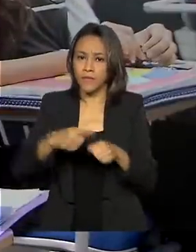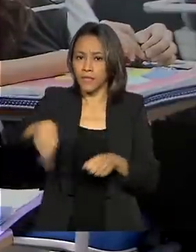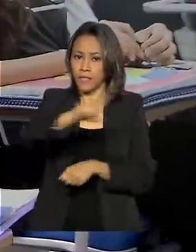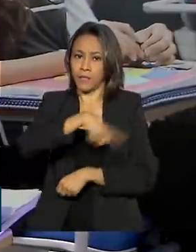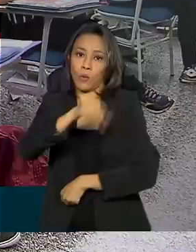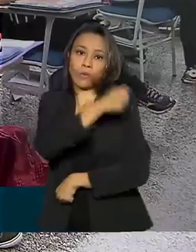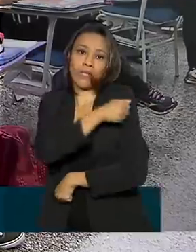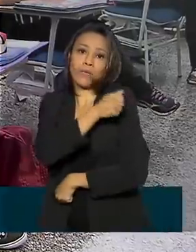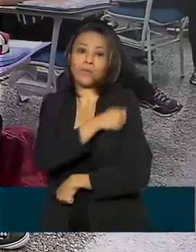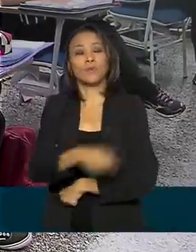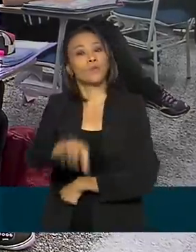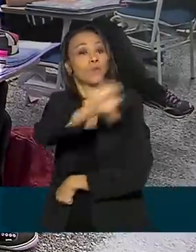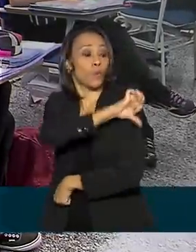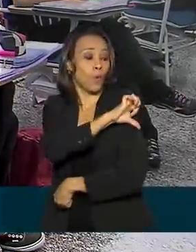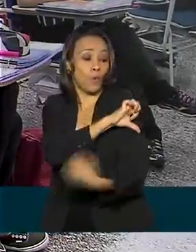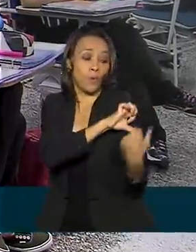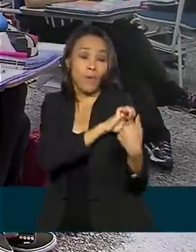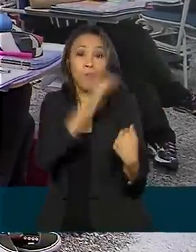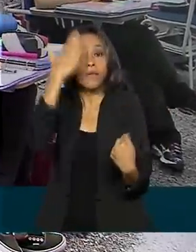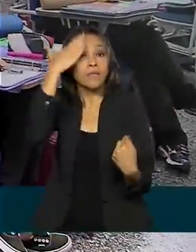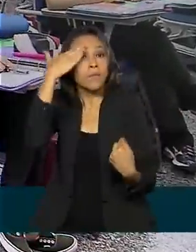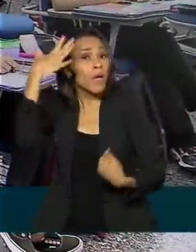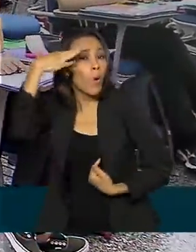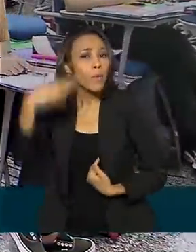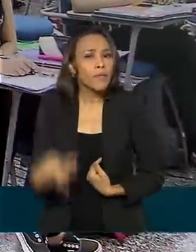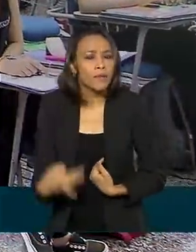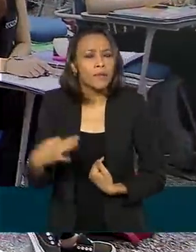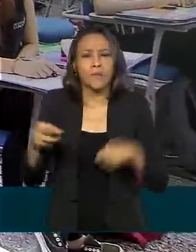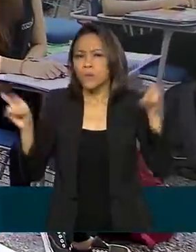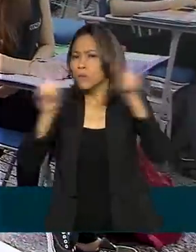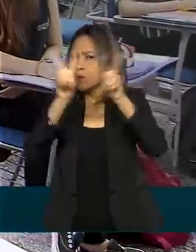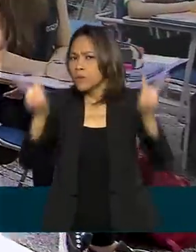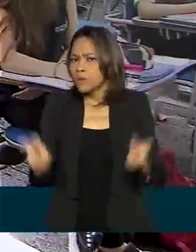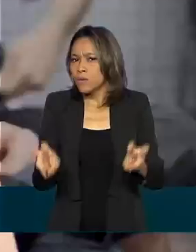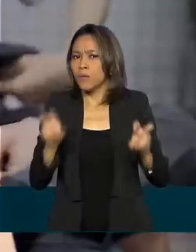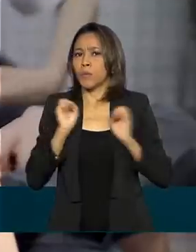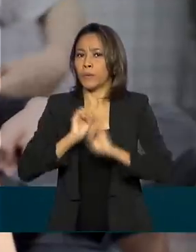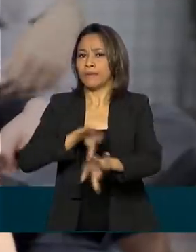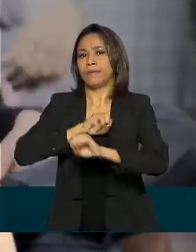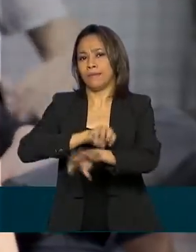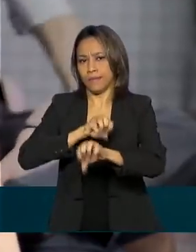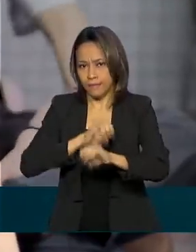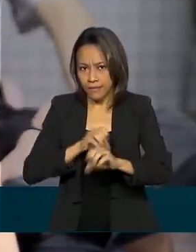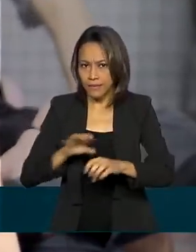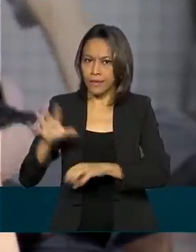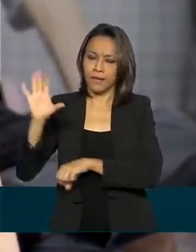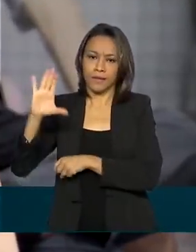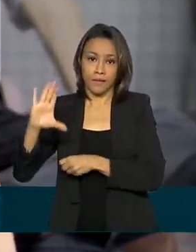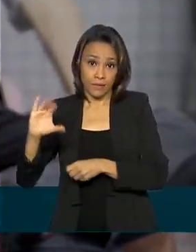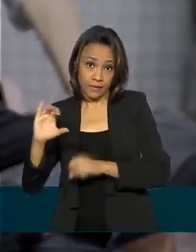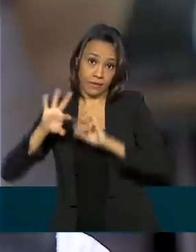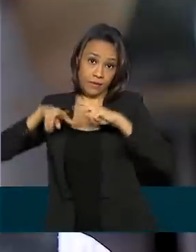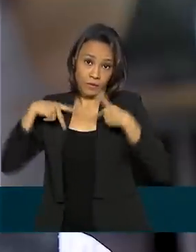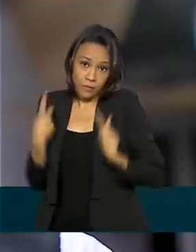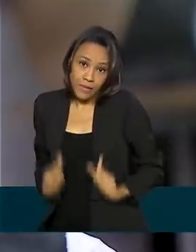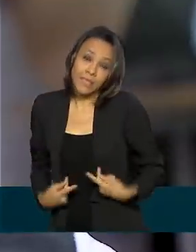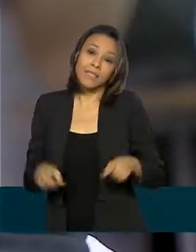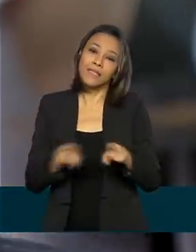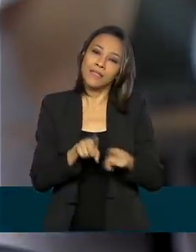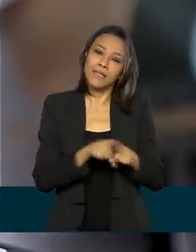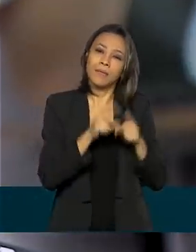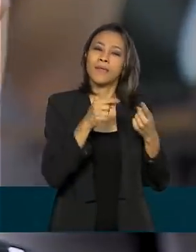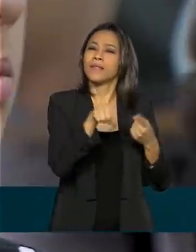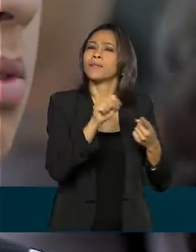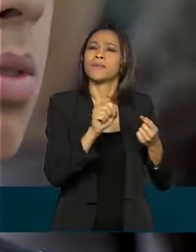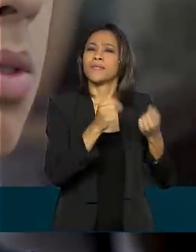nono ano para saber o grau de compreensão do conteúdo lecionado em ciências humanas e da natureza.